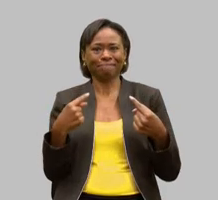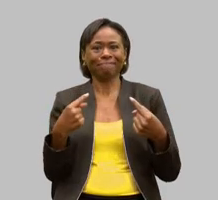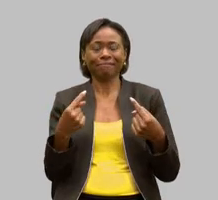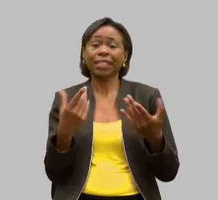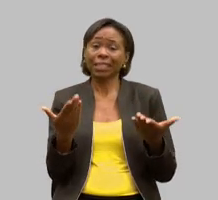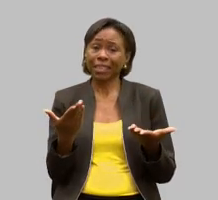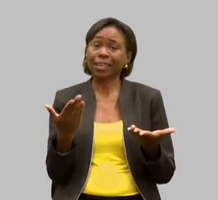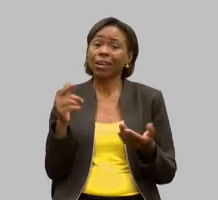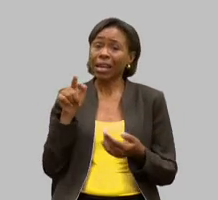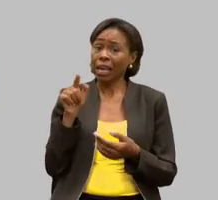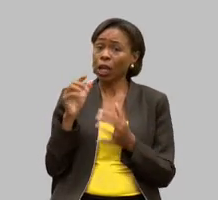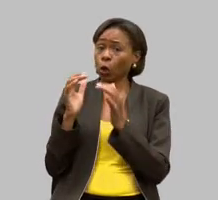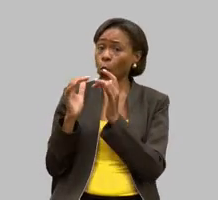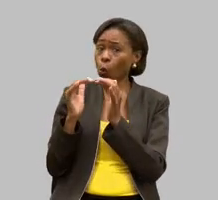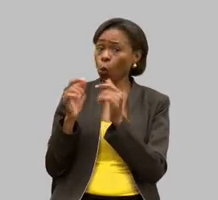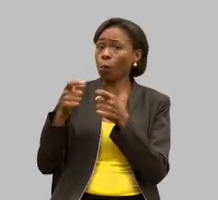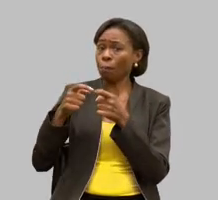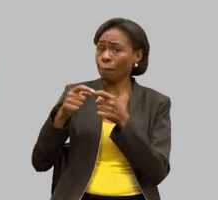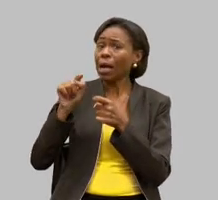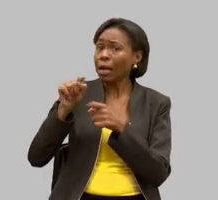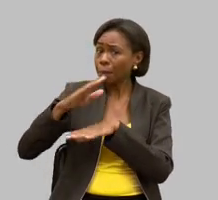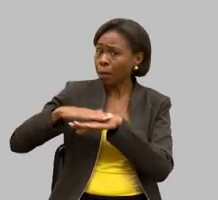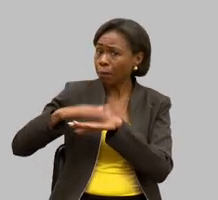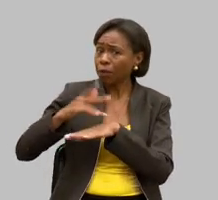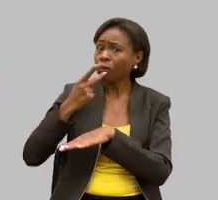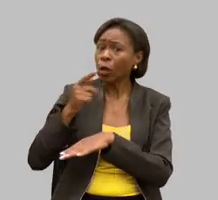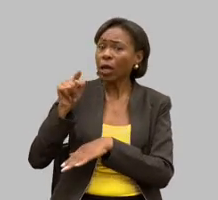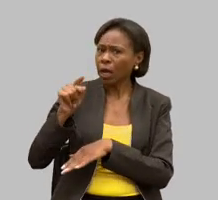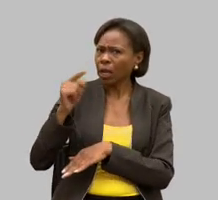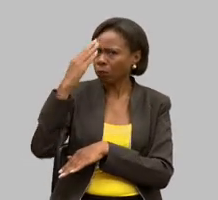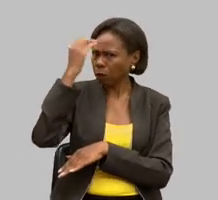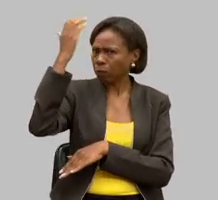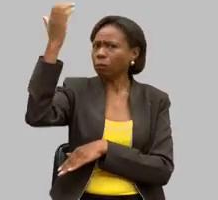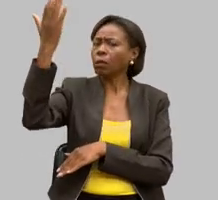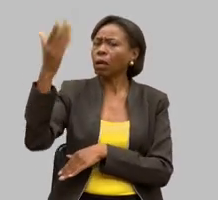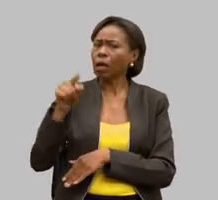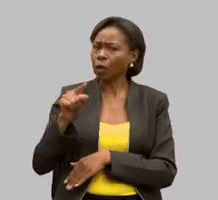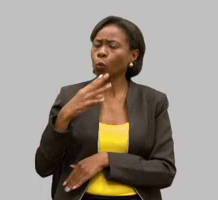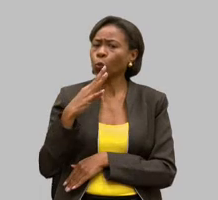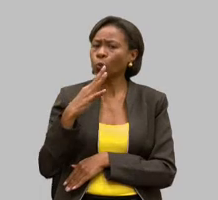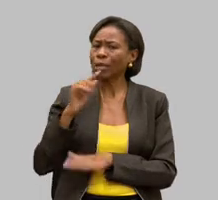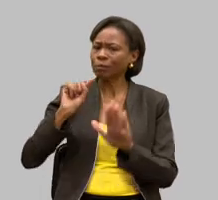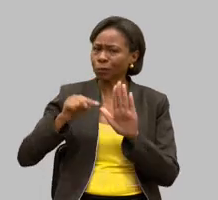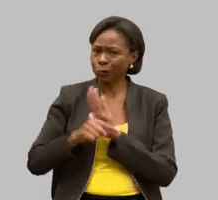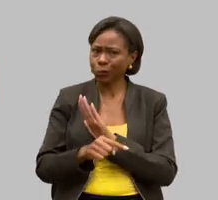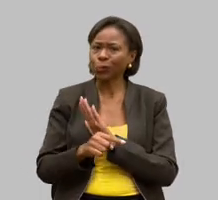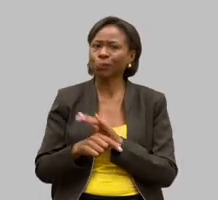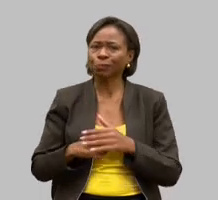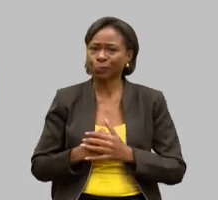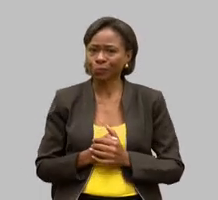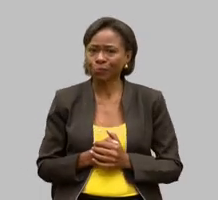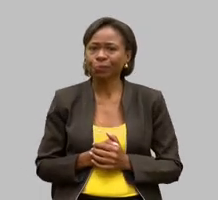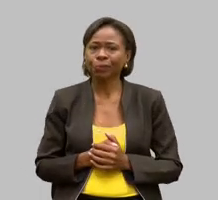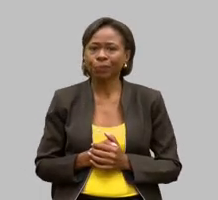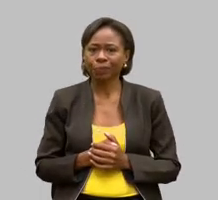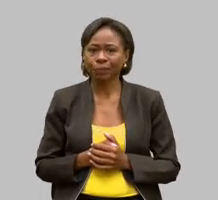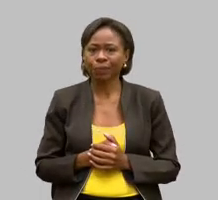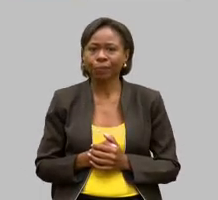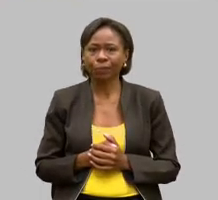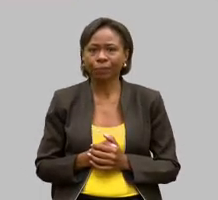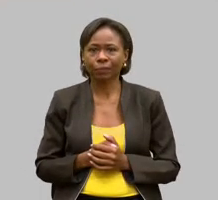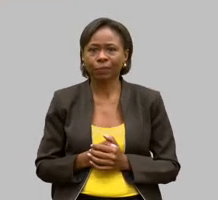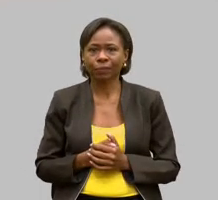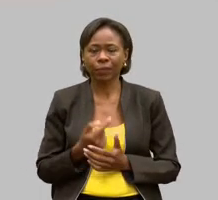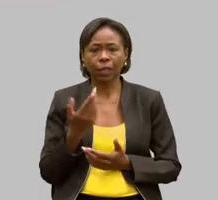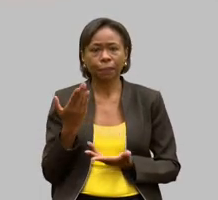dele que ele hoje é uma autoridade nesse assunto você coloca para mim por favor depois eu acho que